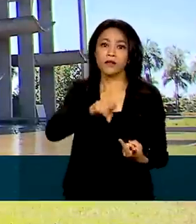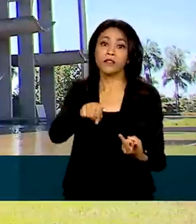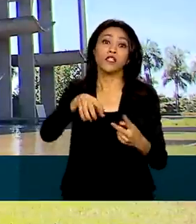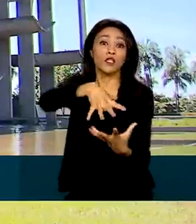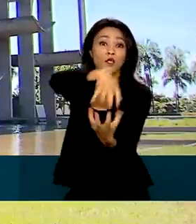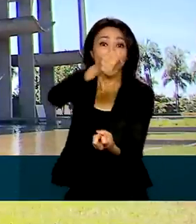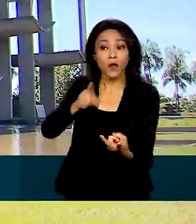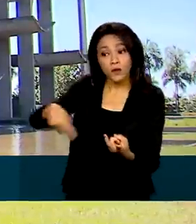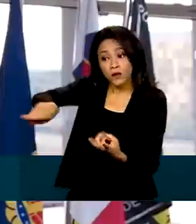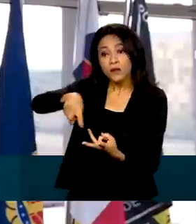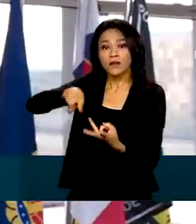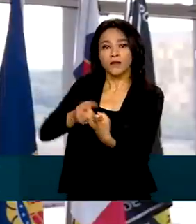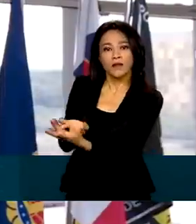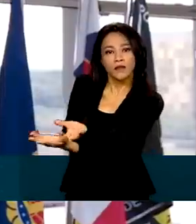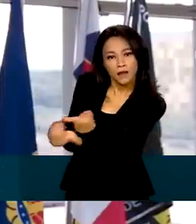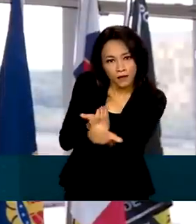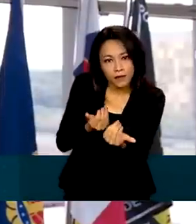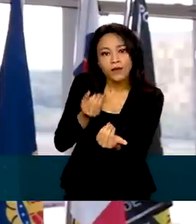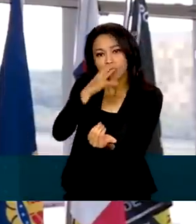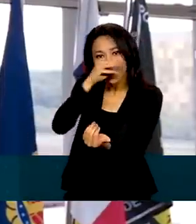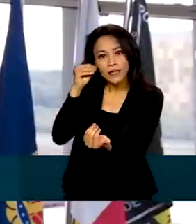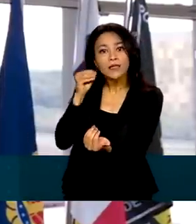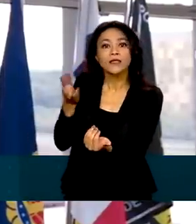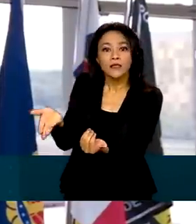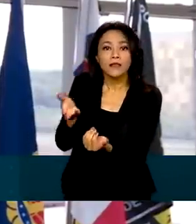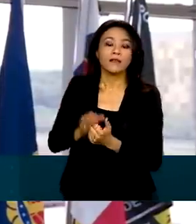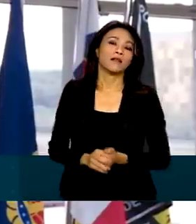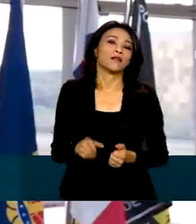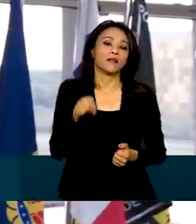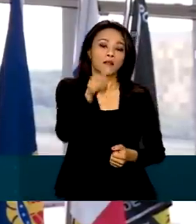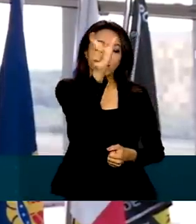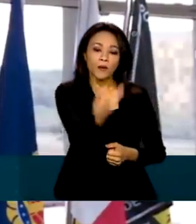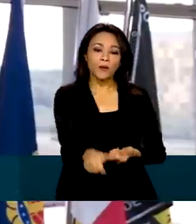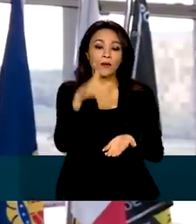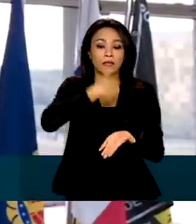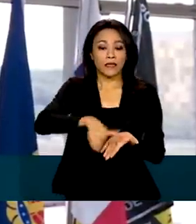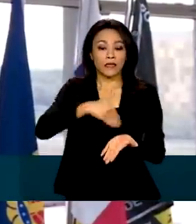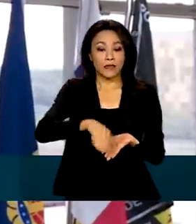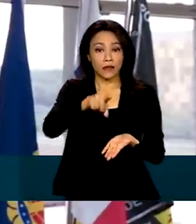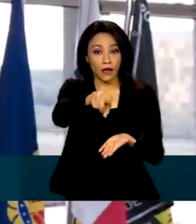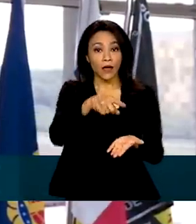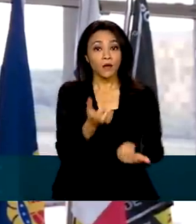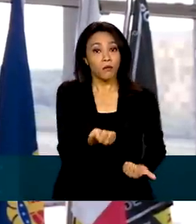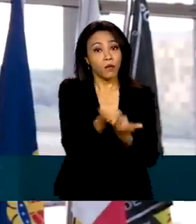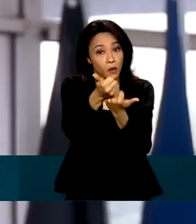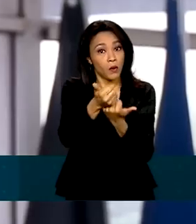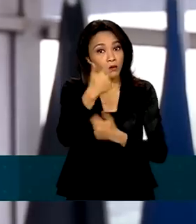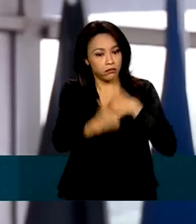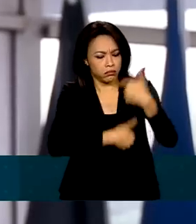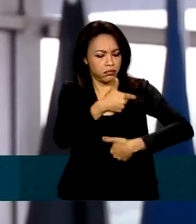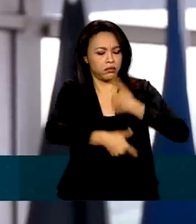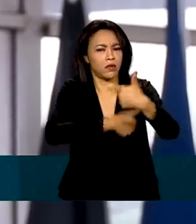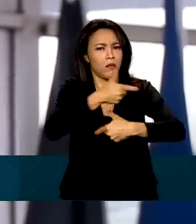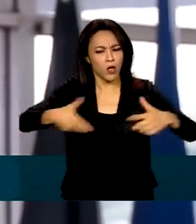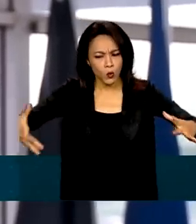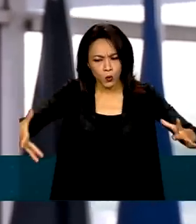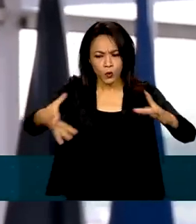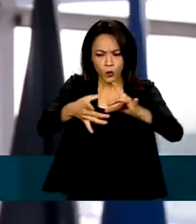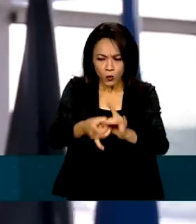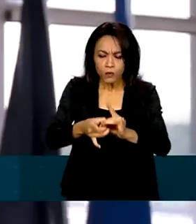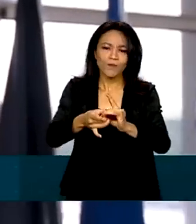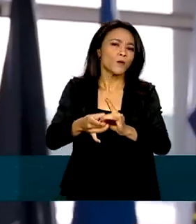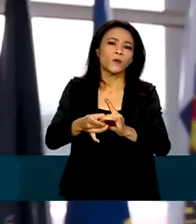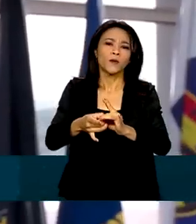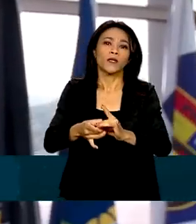e adolescentes. O Secretário Nacional de Segurança Pública reforçou a importância do trabalho integrado entre